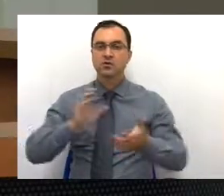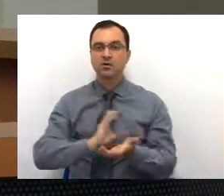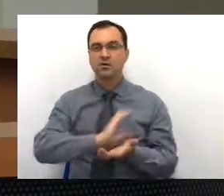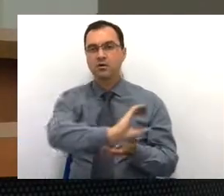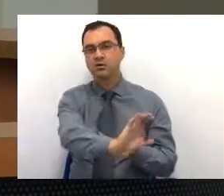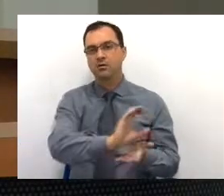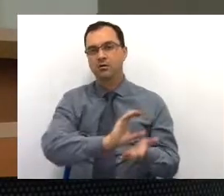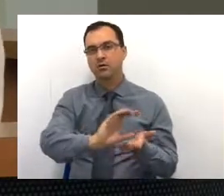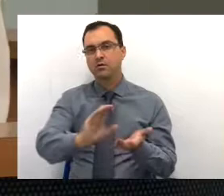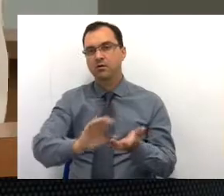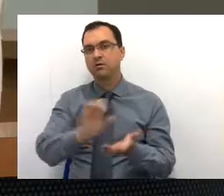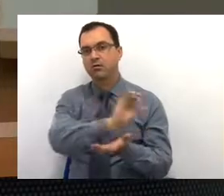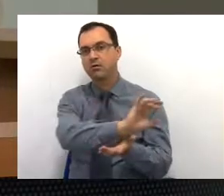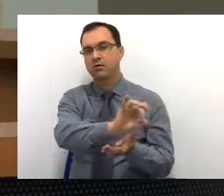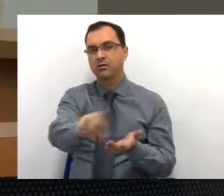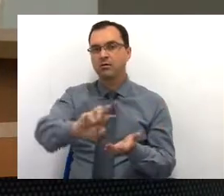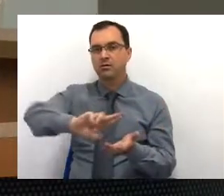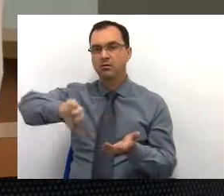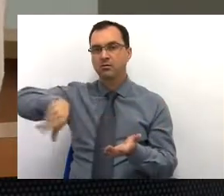dos valores de cada um.